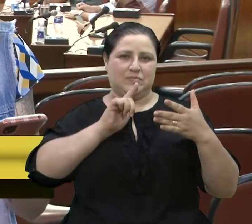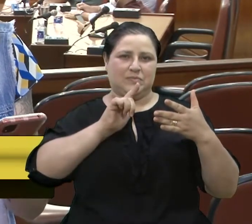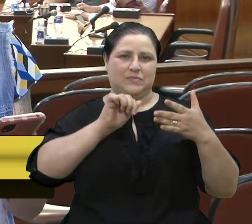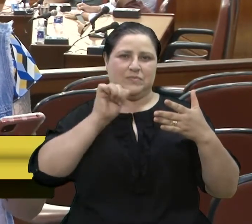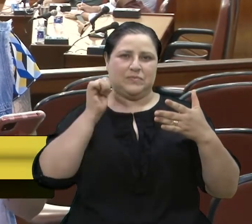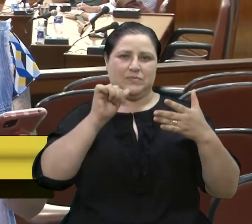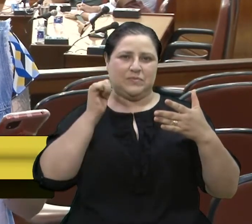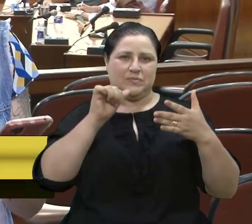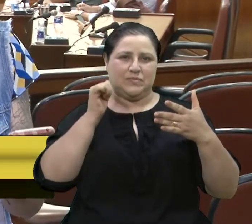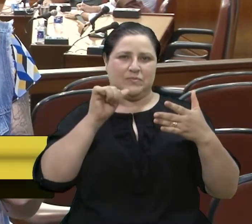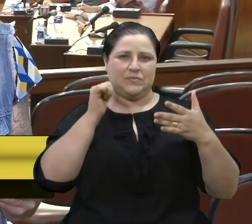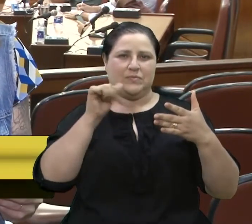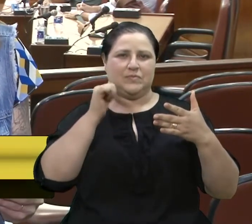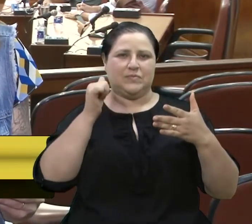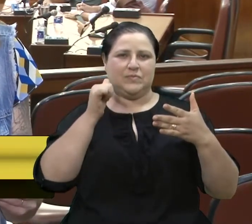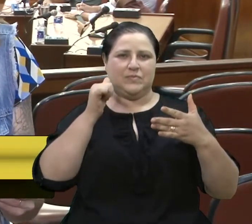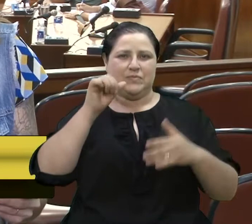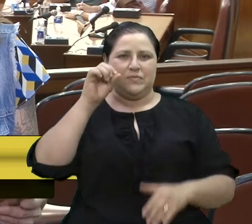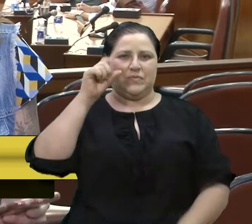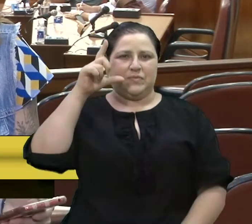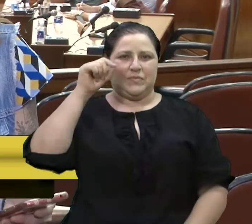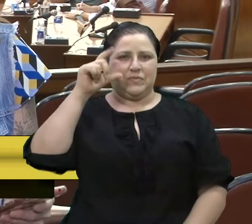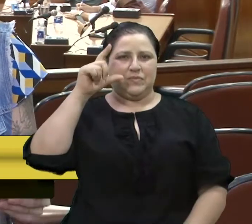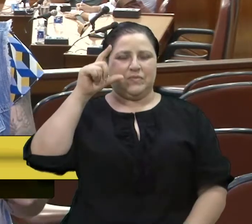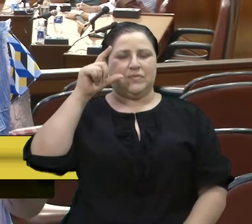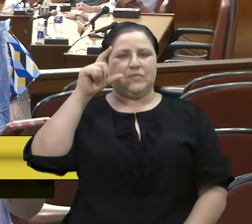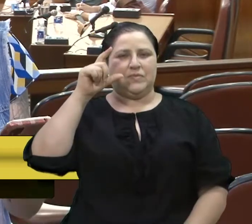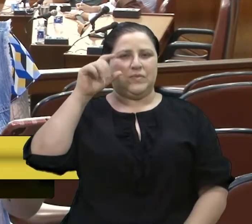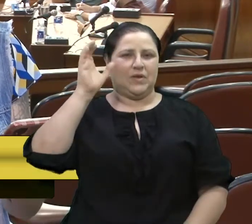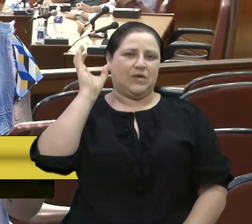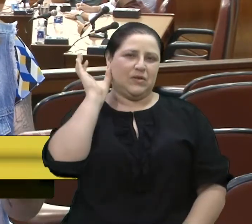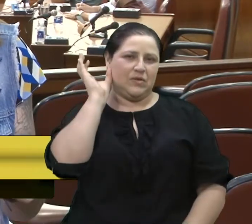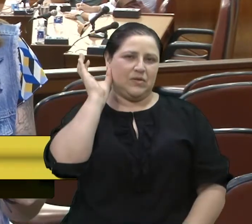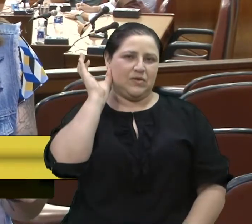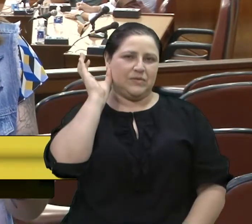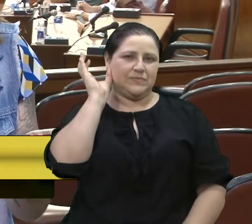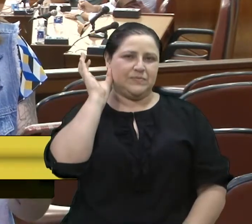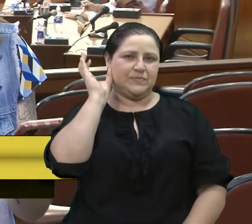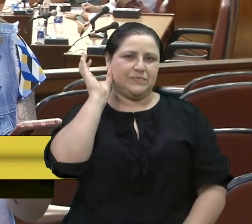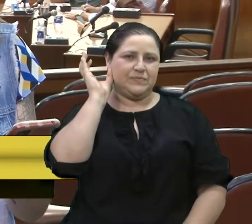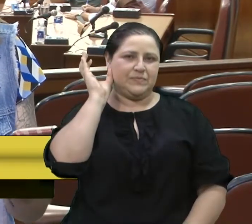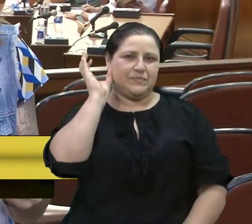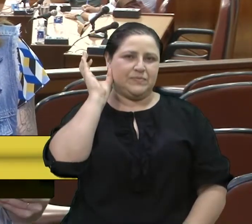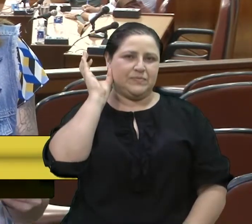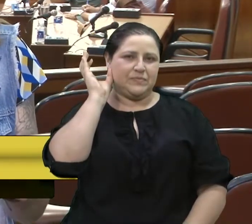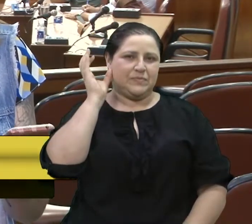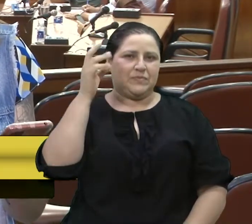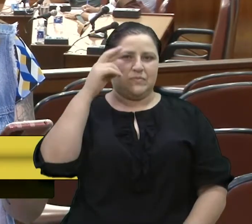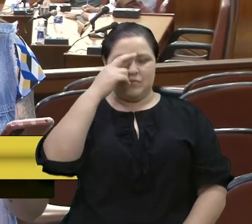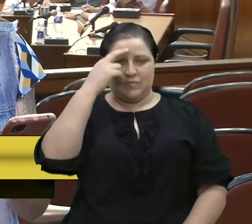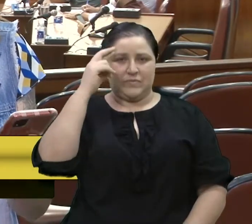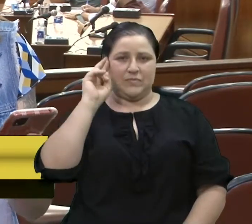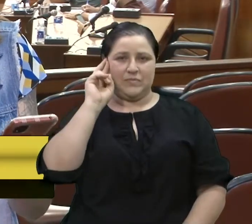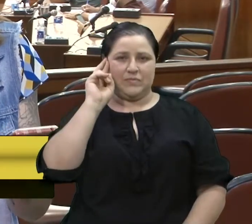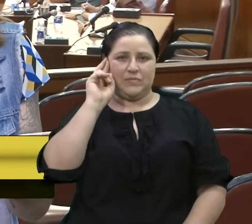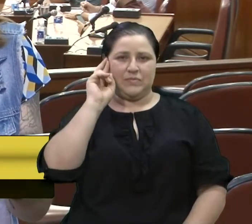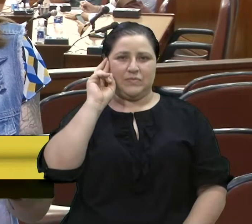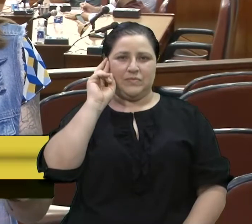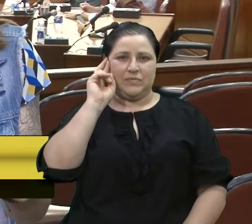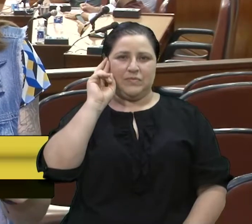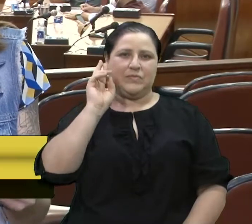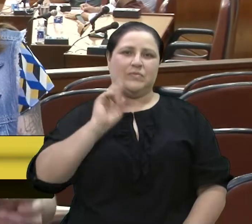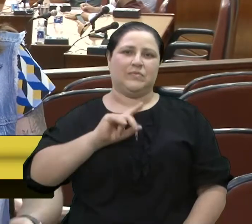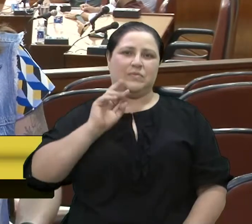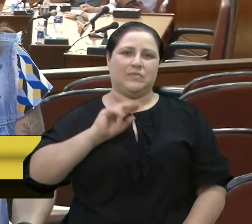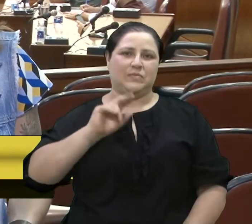Podemos, Maurício Scalco, do Novo, ou Mircador, representando o PSDB, Rafael Bueno, do PDT, Renato Oliveira,